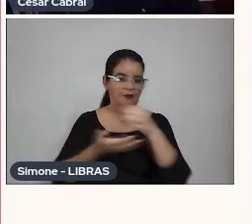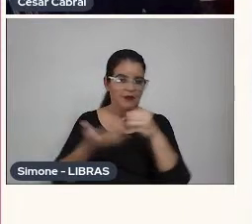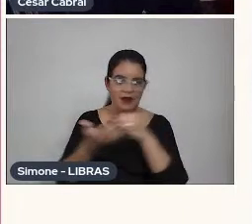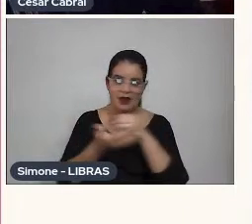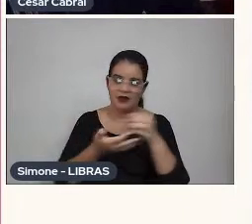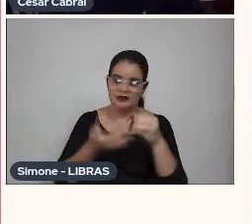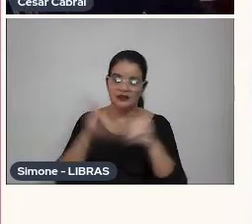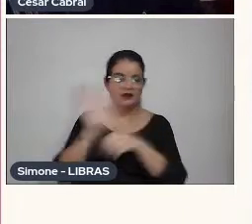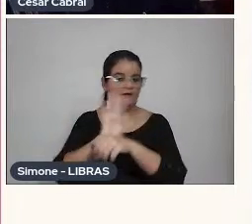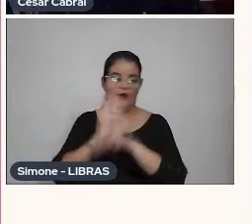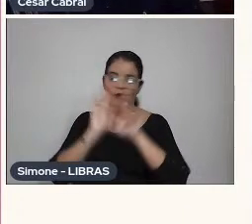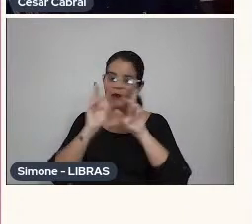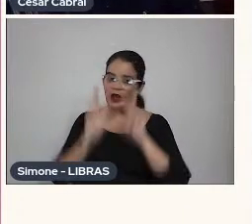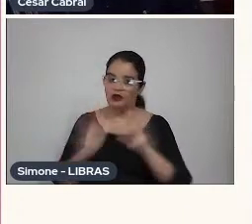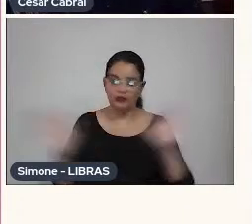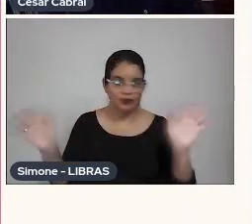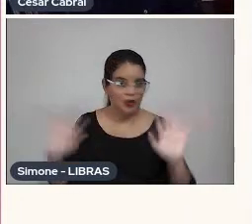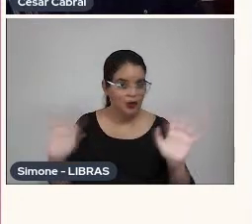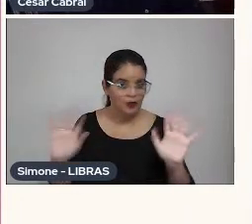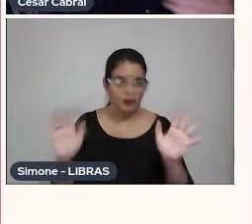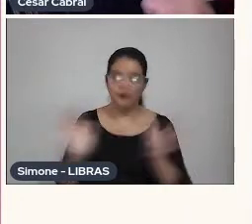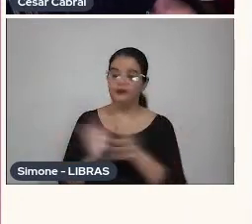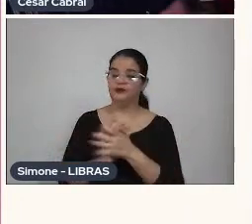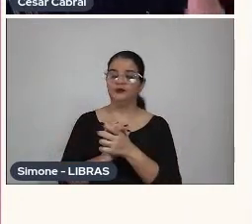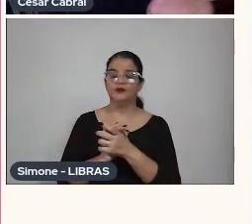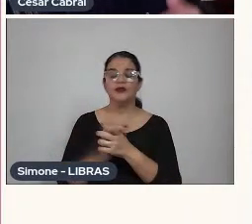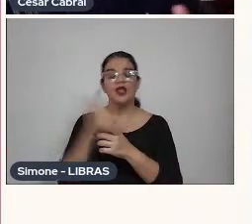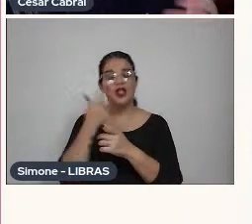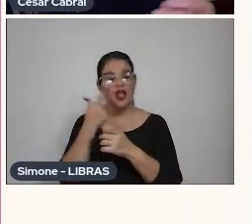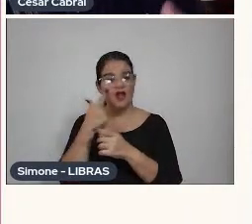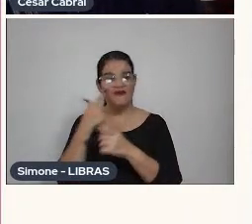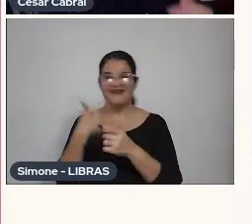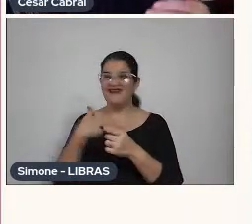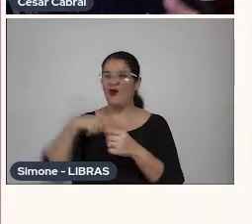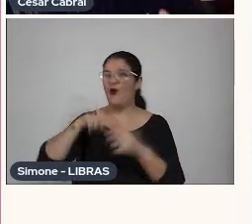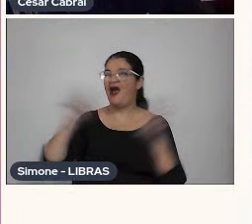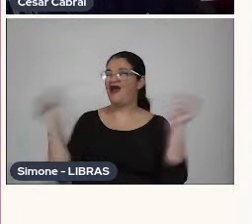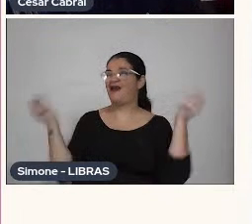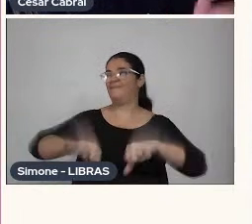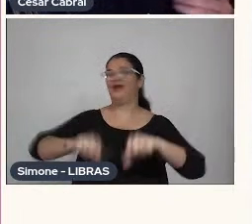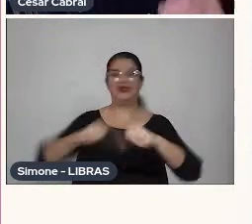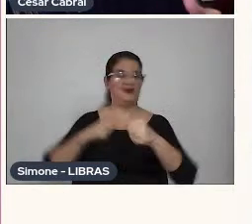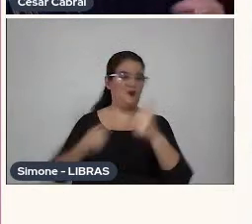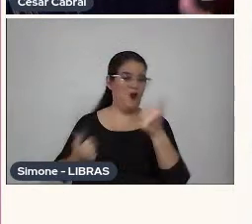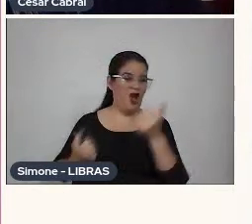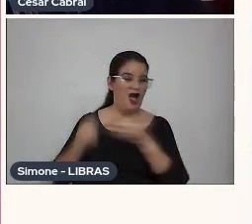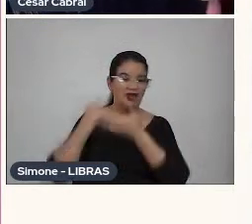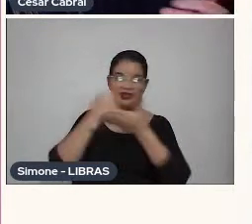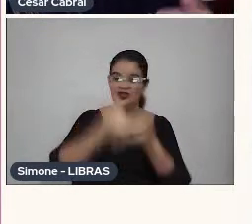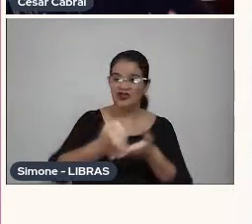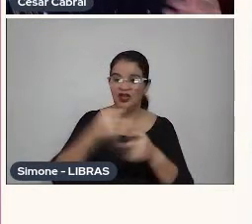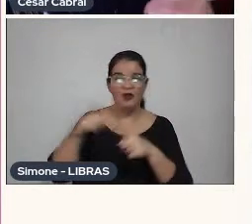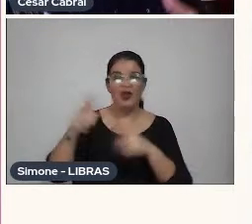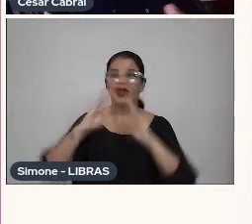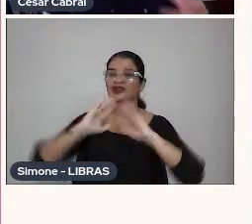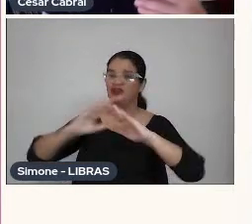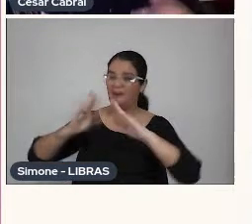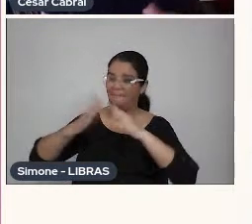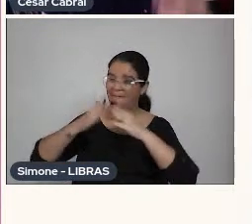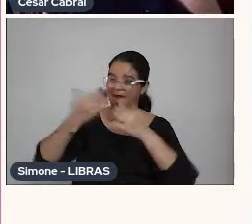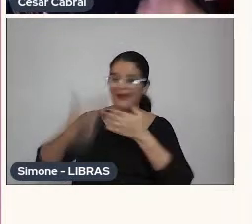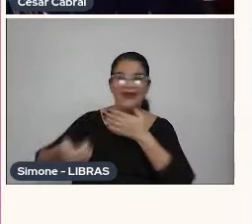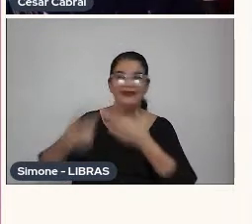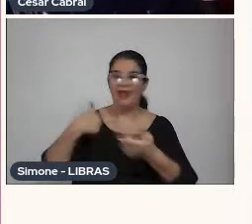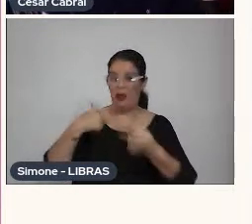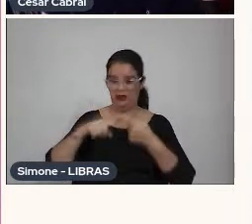sendo filmado, e eu vi que eu era péssimo assistente, assim, porque ele se perdia, e eu também me perdia,